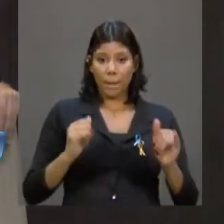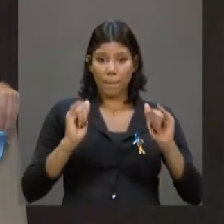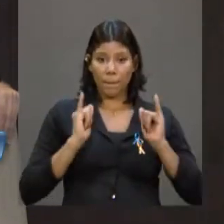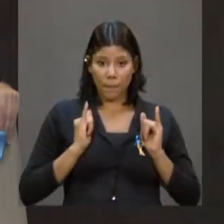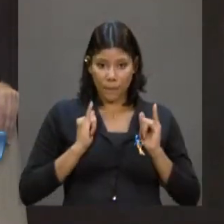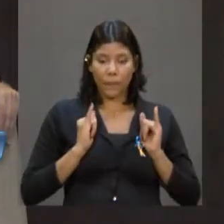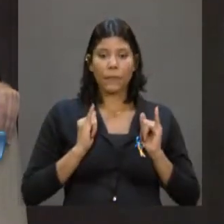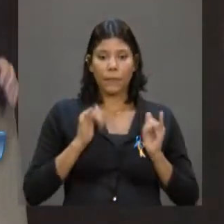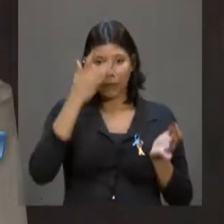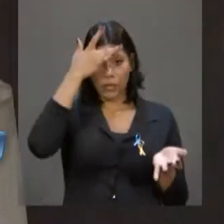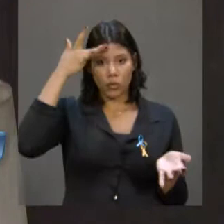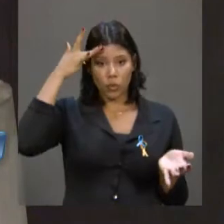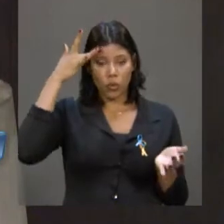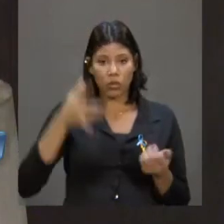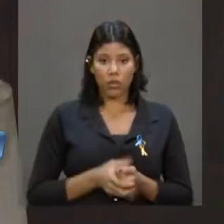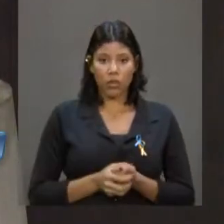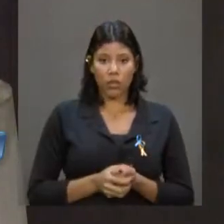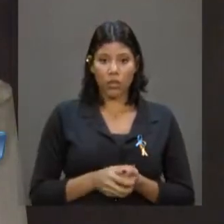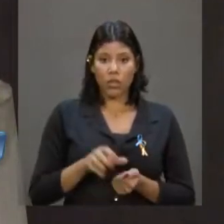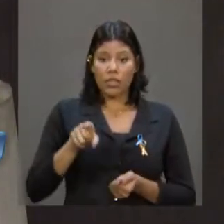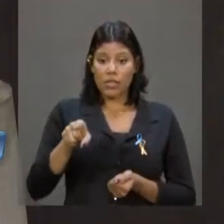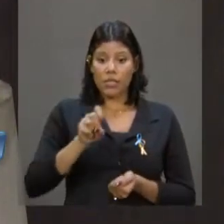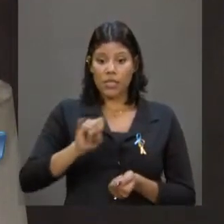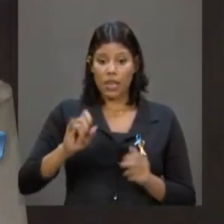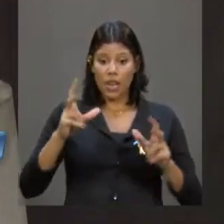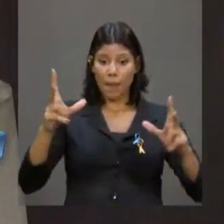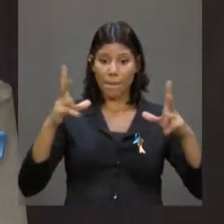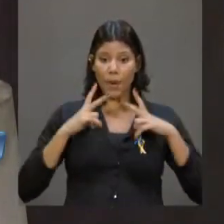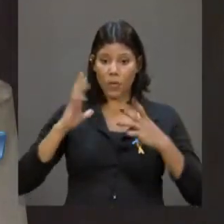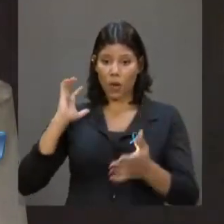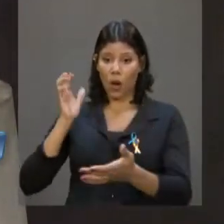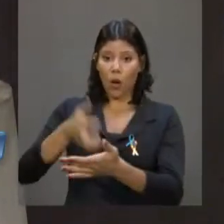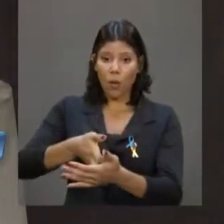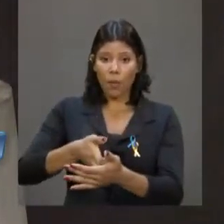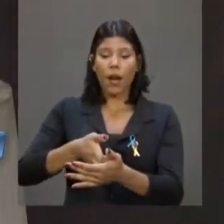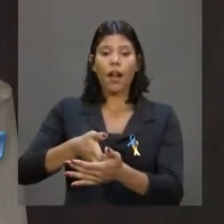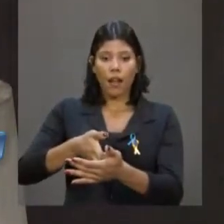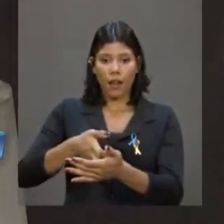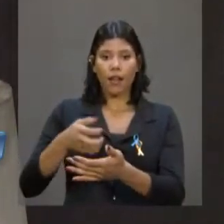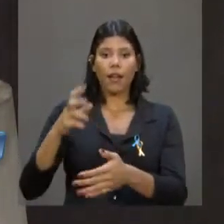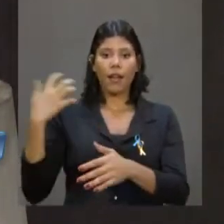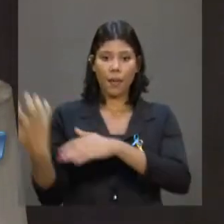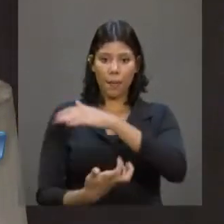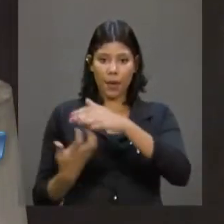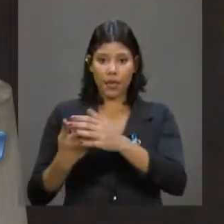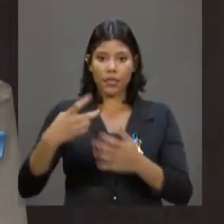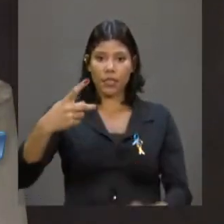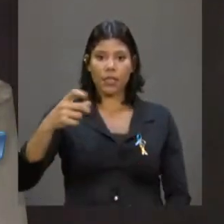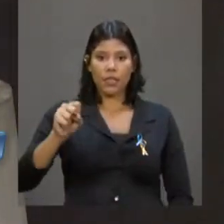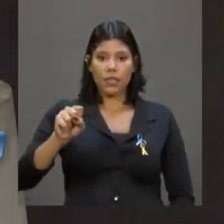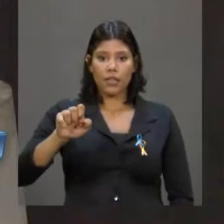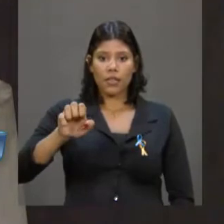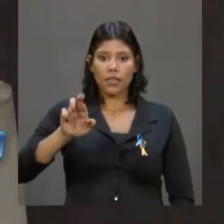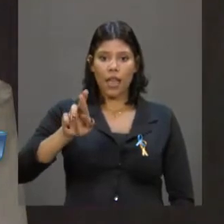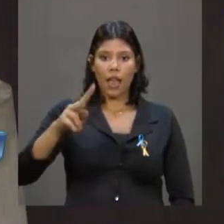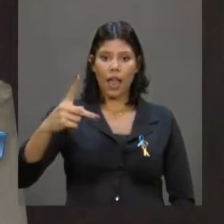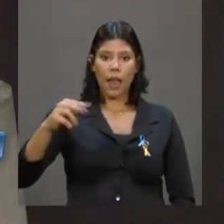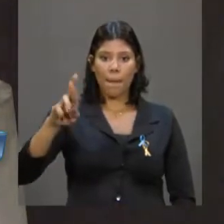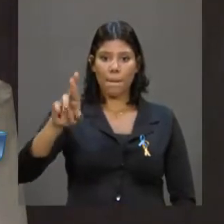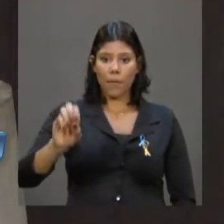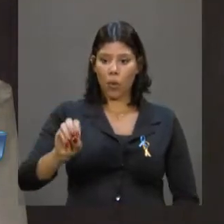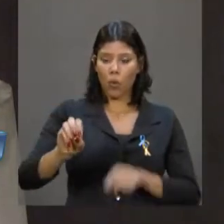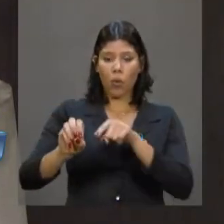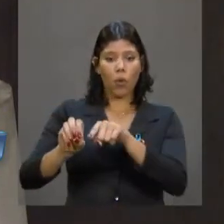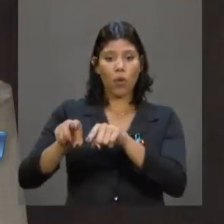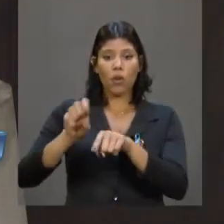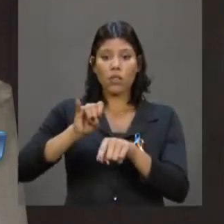Privatizar o Serpro, privatizar a Dataprev é abrir mão deste patrimônio. Estão aqui os trabalhadores do setor de